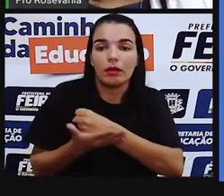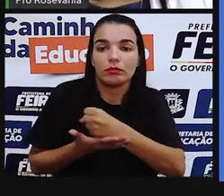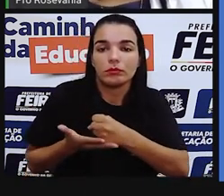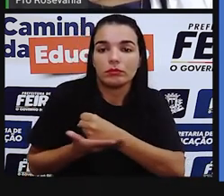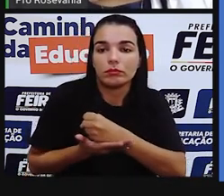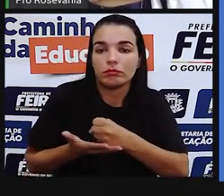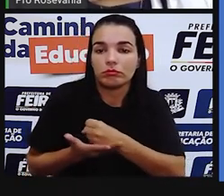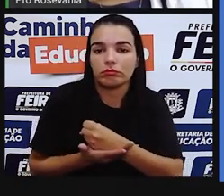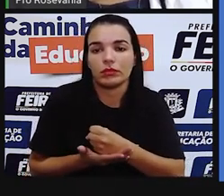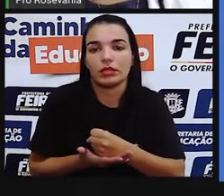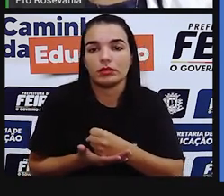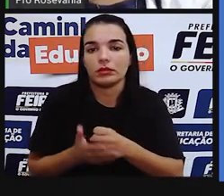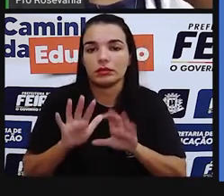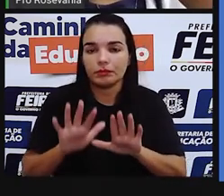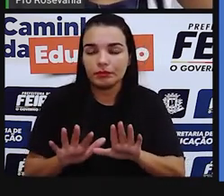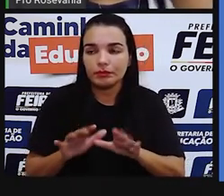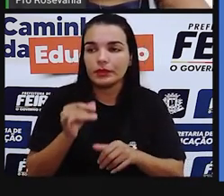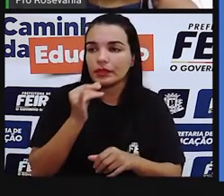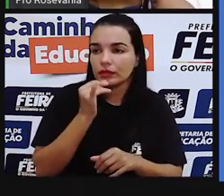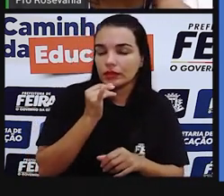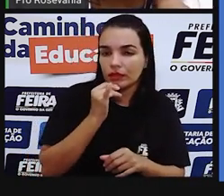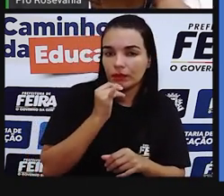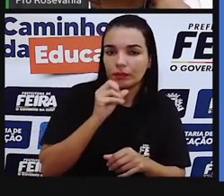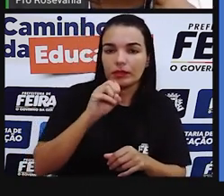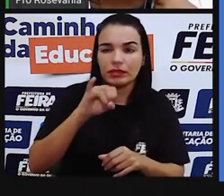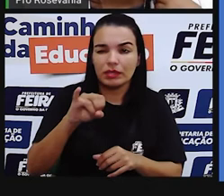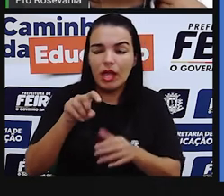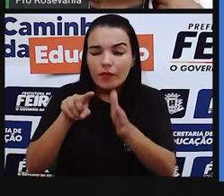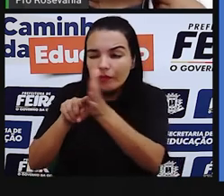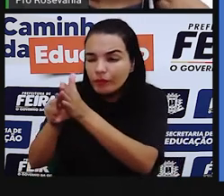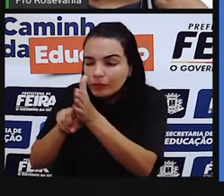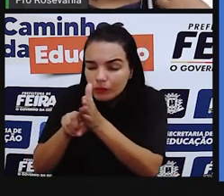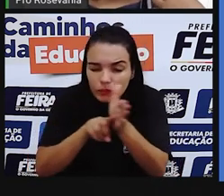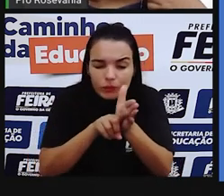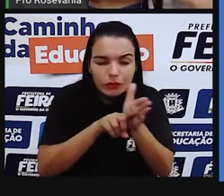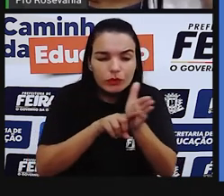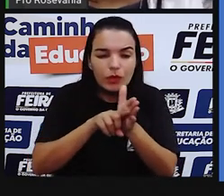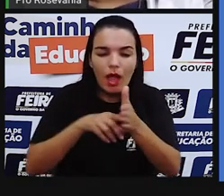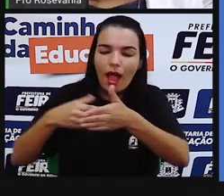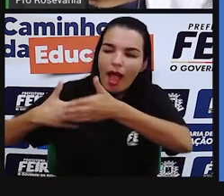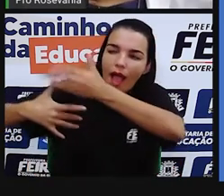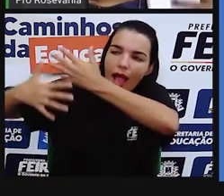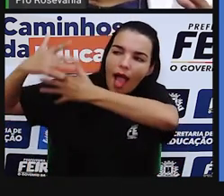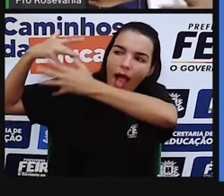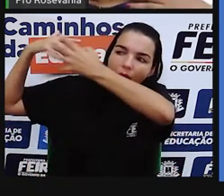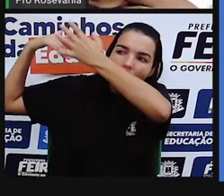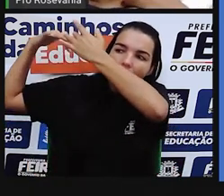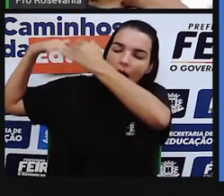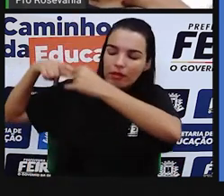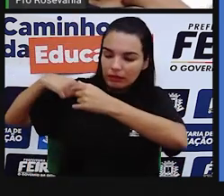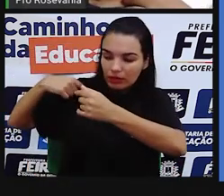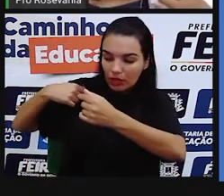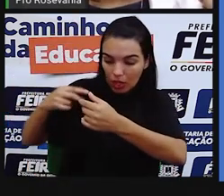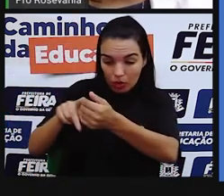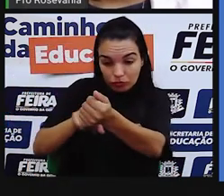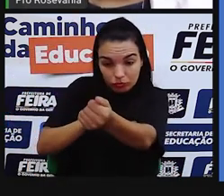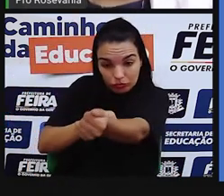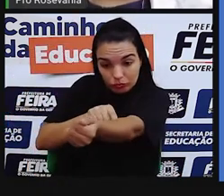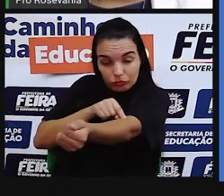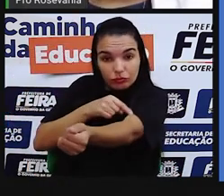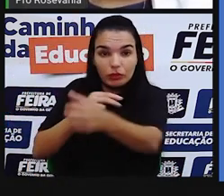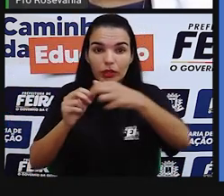aqui? Que quando faz um estudo do nosso genoma, do nosso DNA, a gente encontra